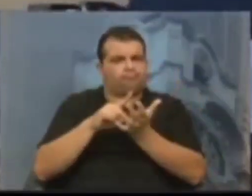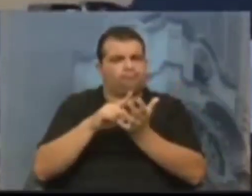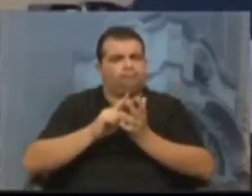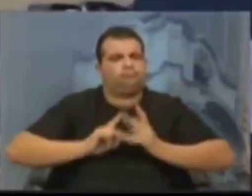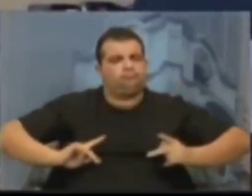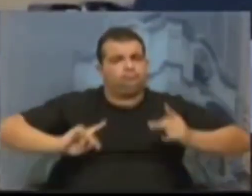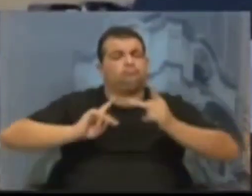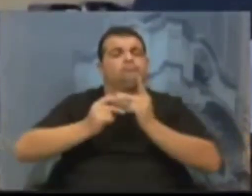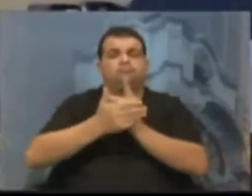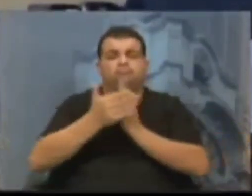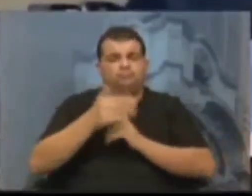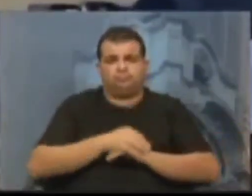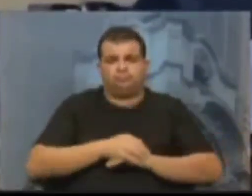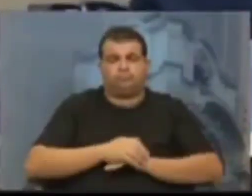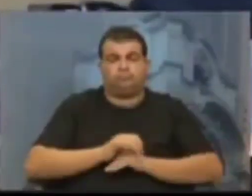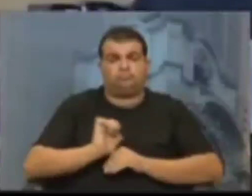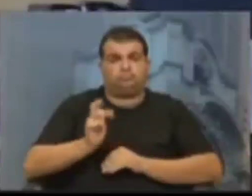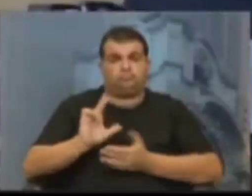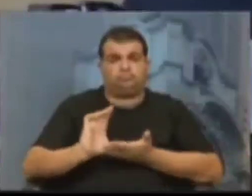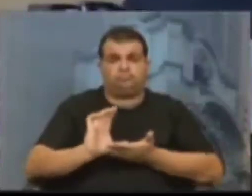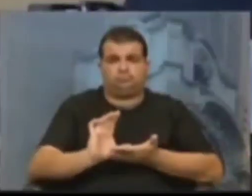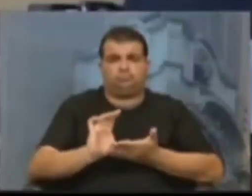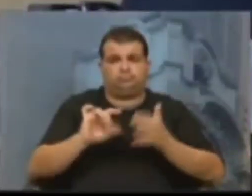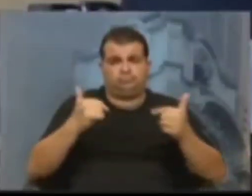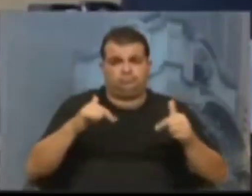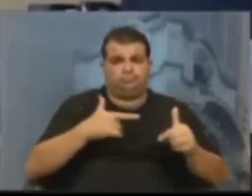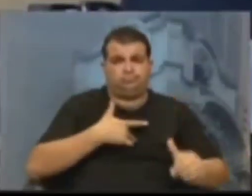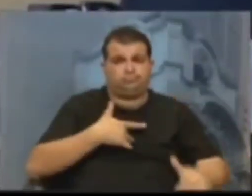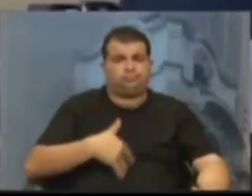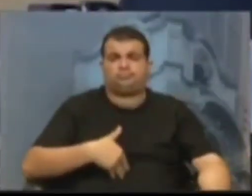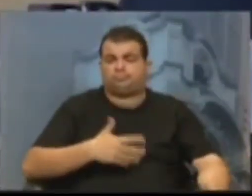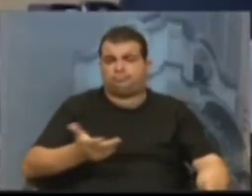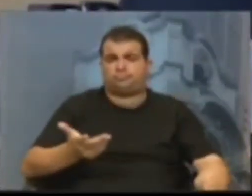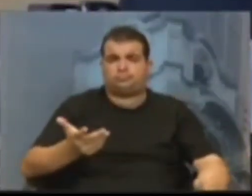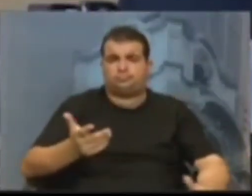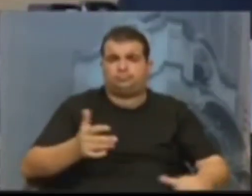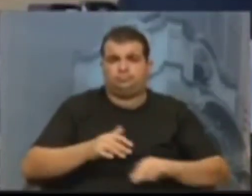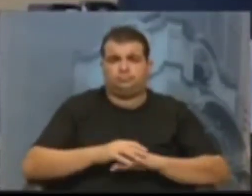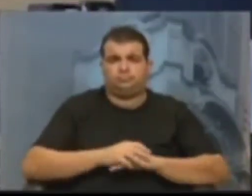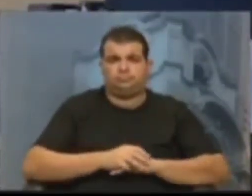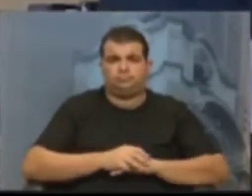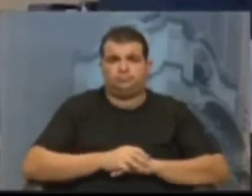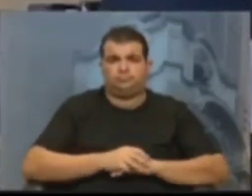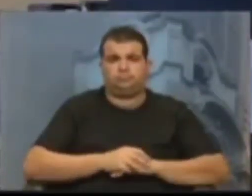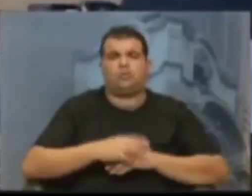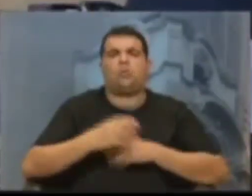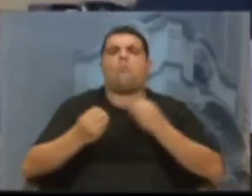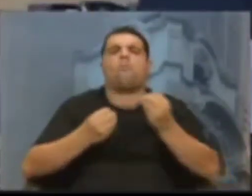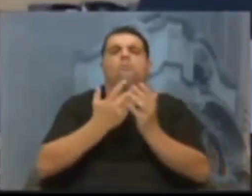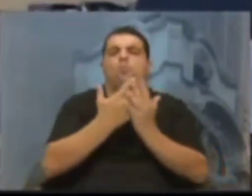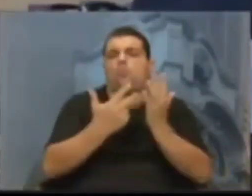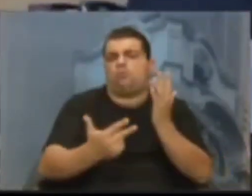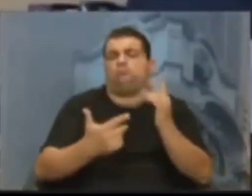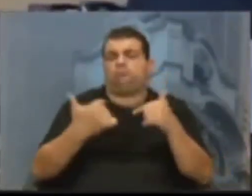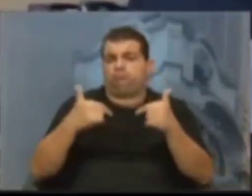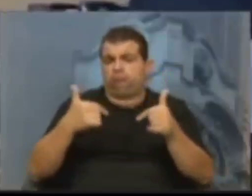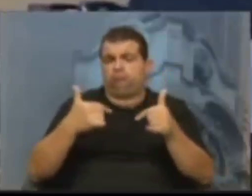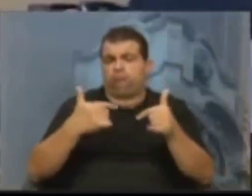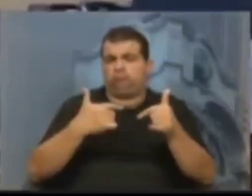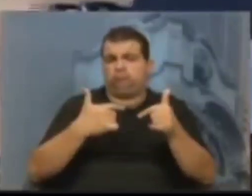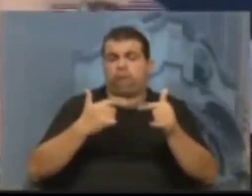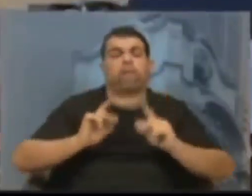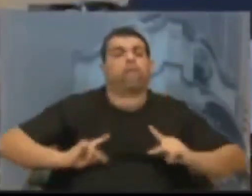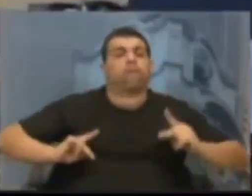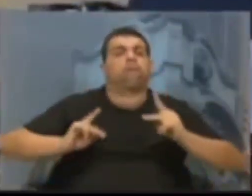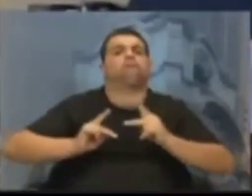população, com os valores dos serviços prestados, com a qualidade do serviço prestado à população e